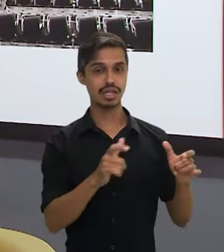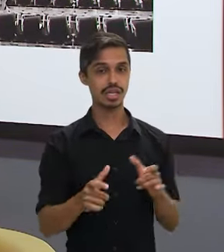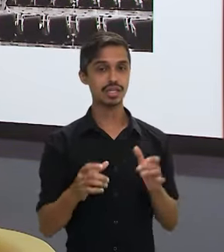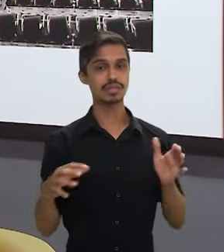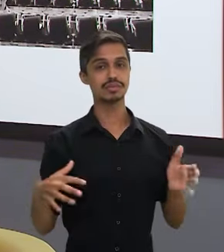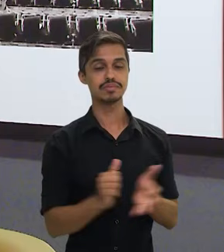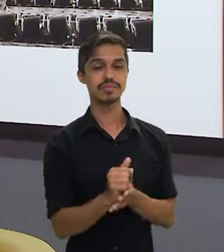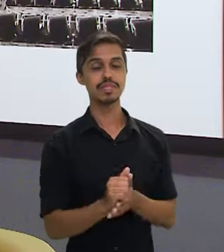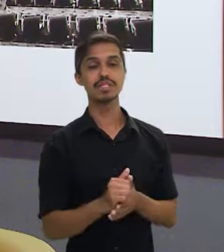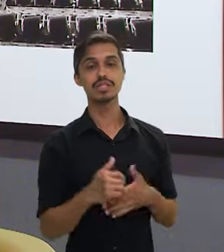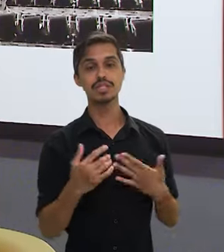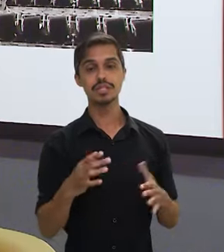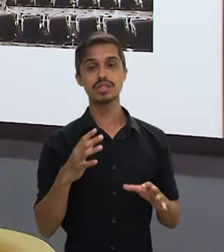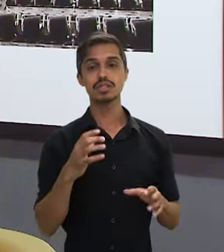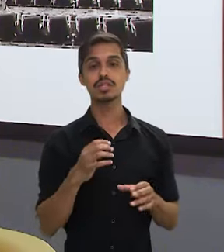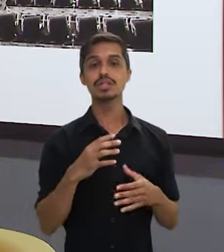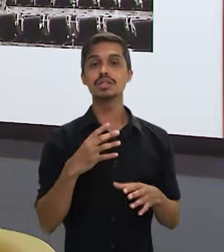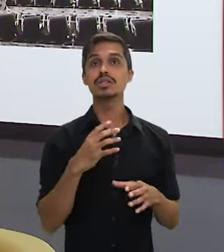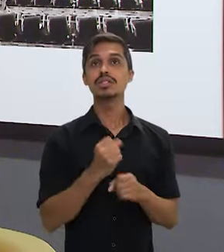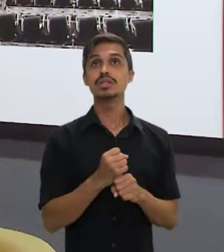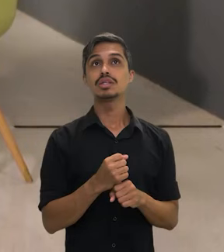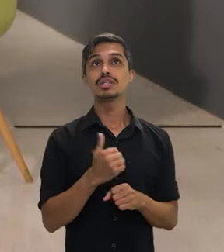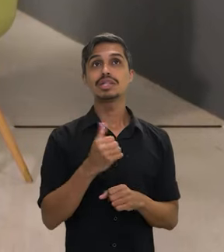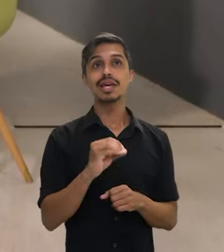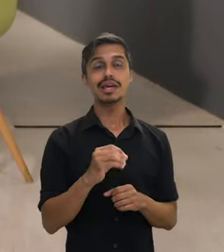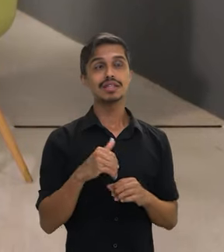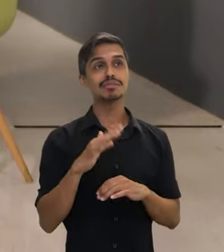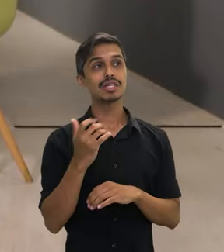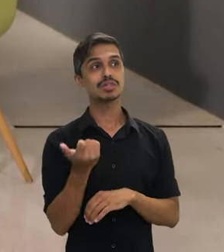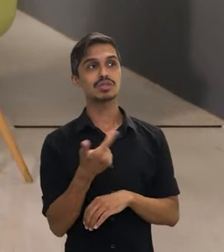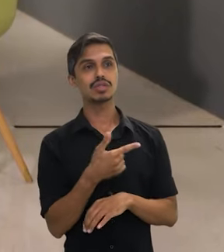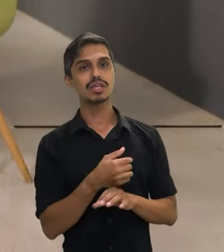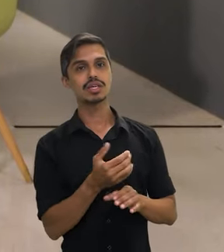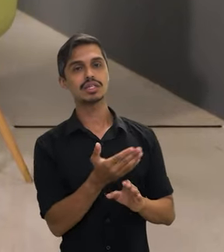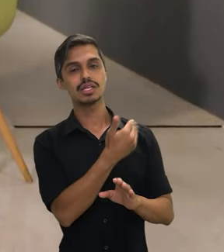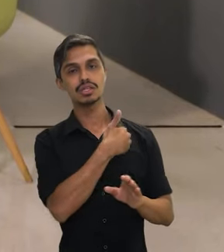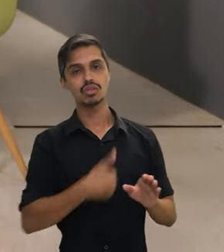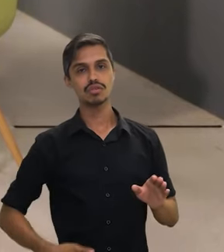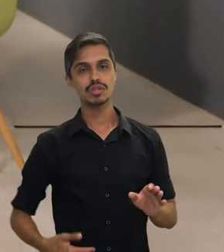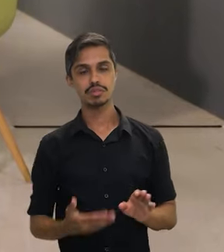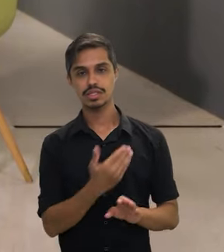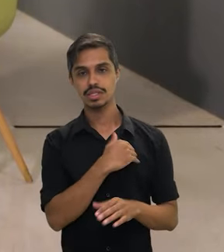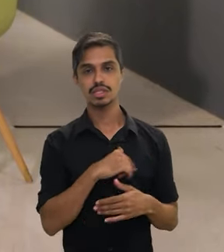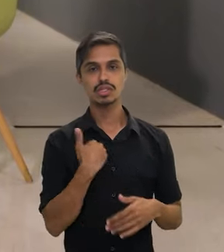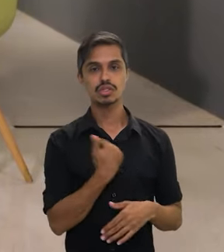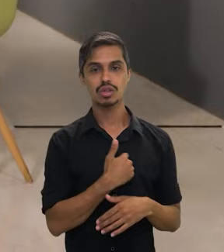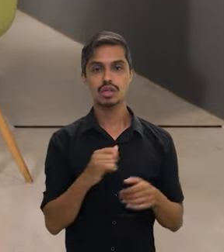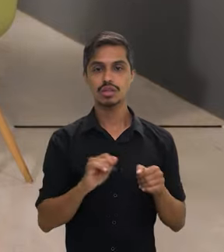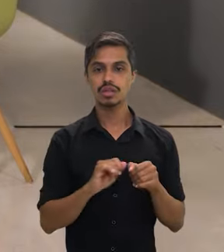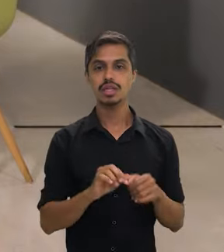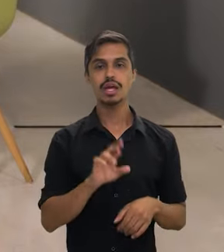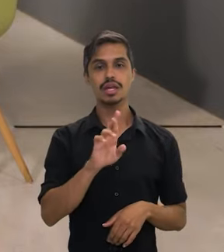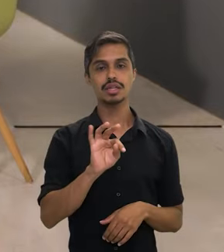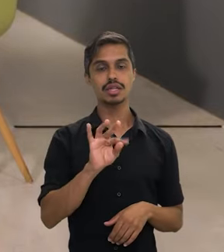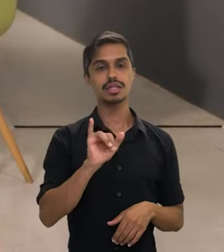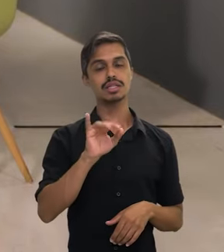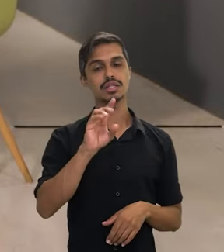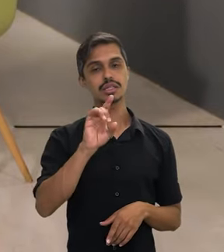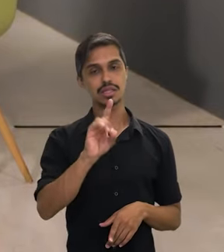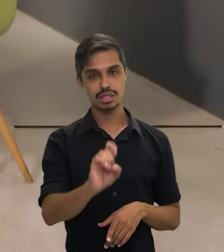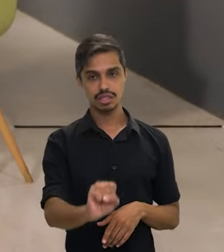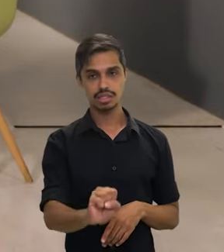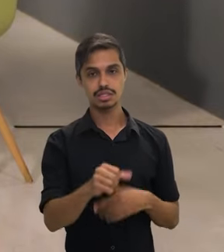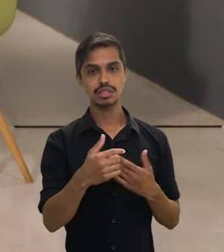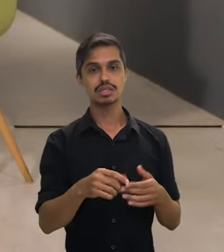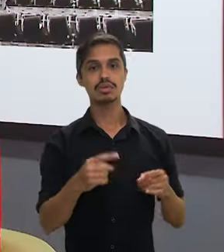Então, já é mais de 10, 10 a mais do que foi na última gestão. Mas, para além disso, encaminhar os RTIDs, que é uma